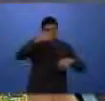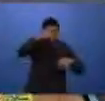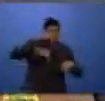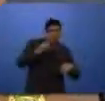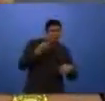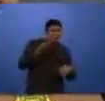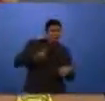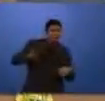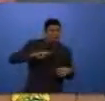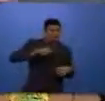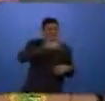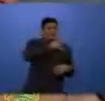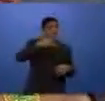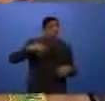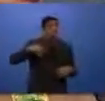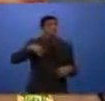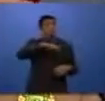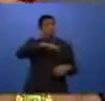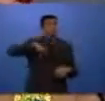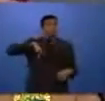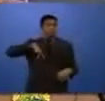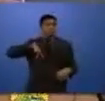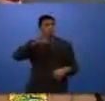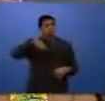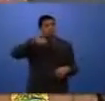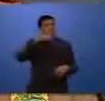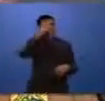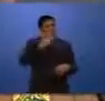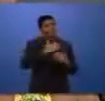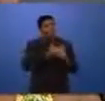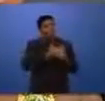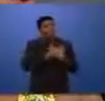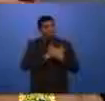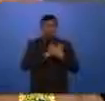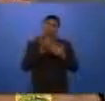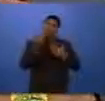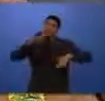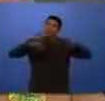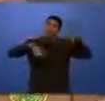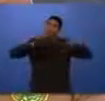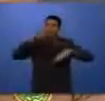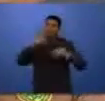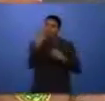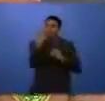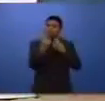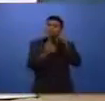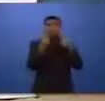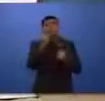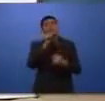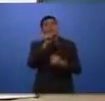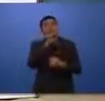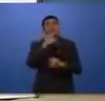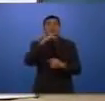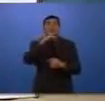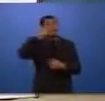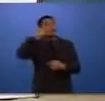A questão do usuário é uma questão de saúde pública e que nós levamos com bastante seriedade. Não são raros, às vezes, em que